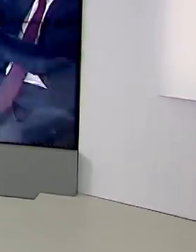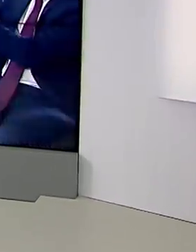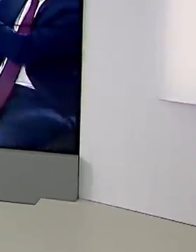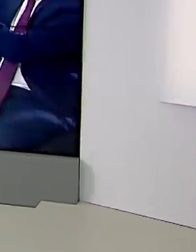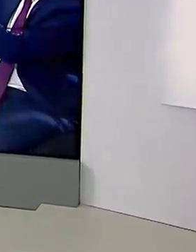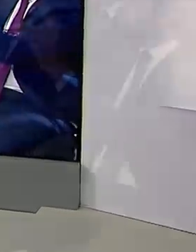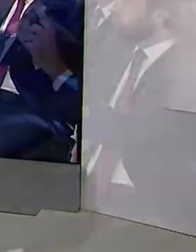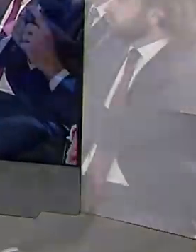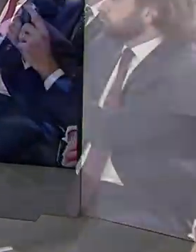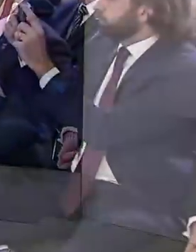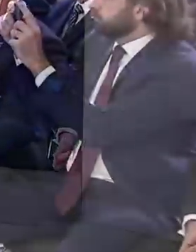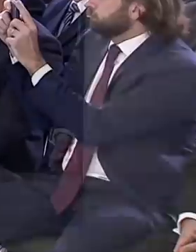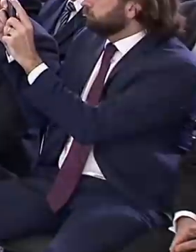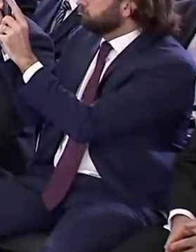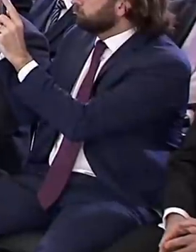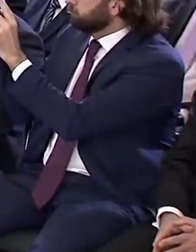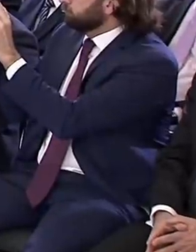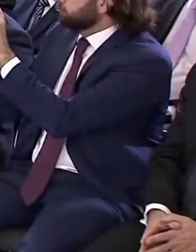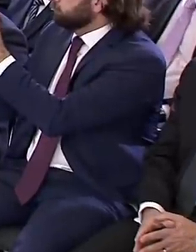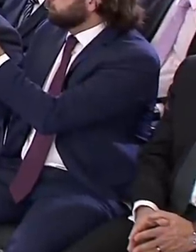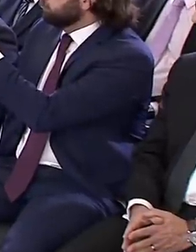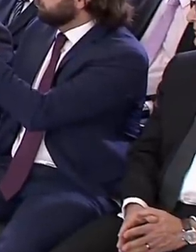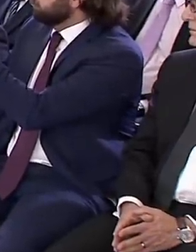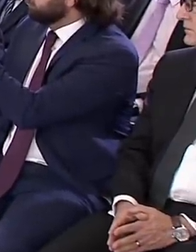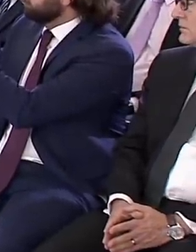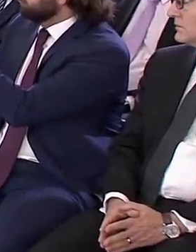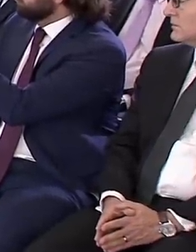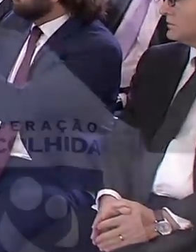E na segunda-feira.